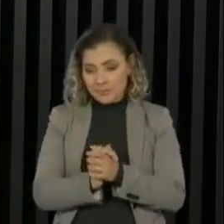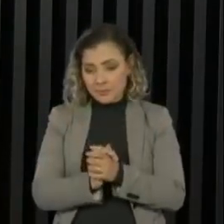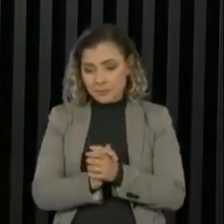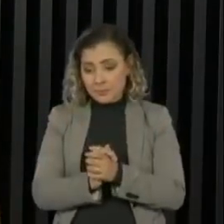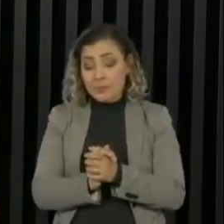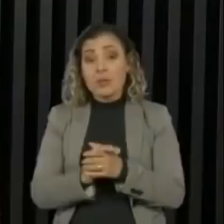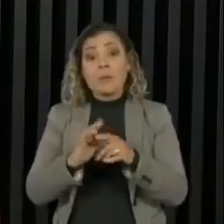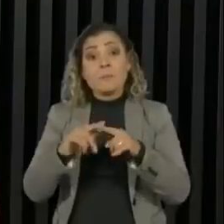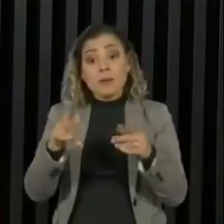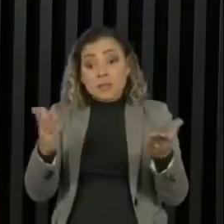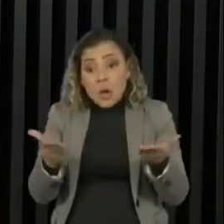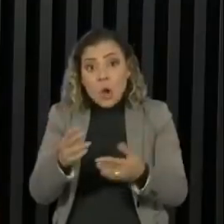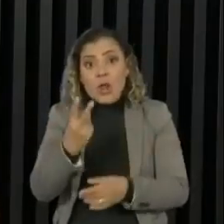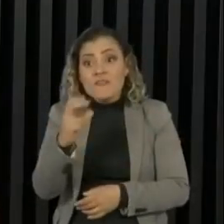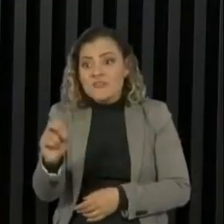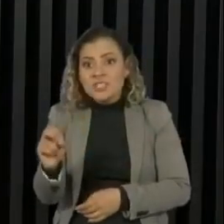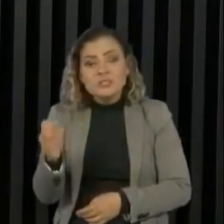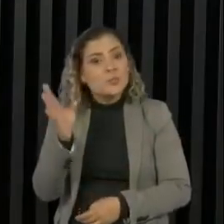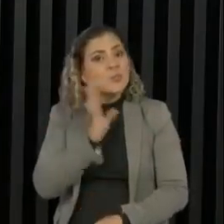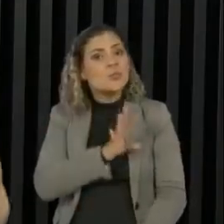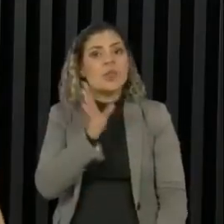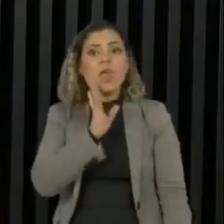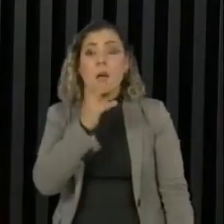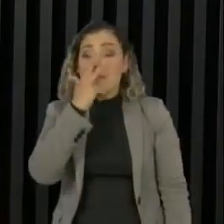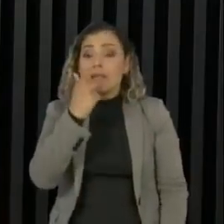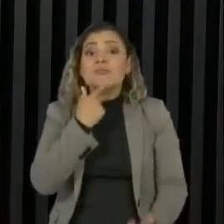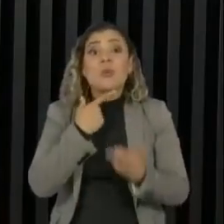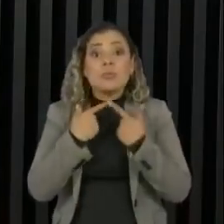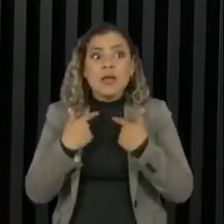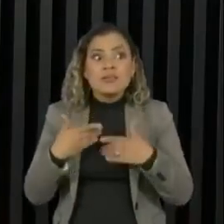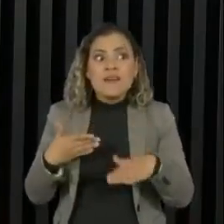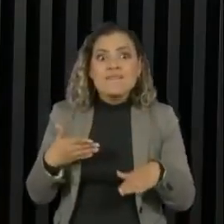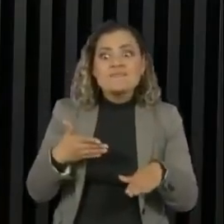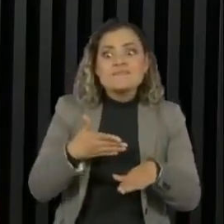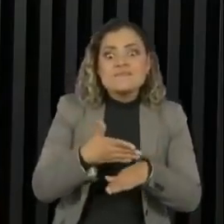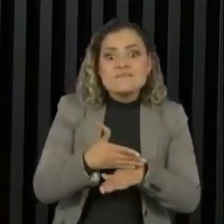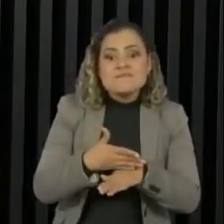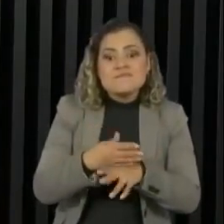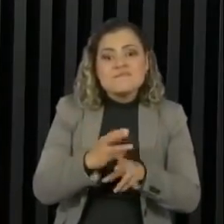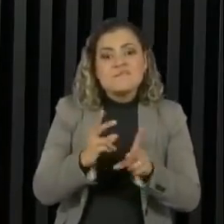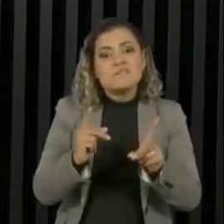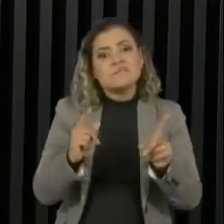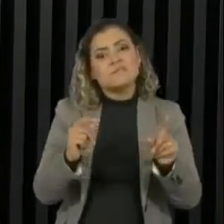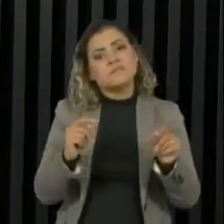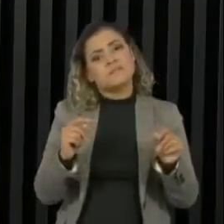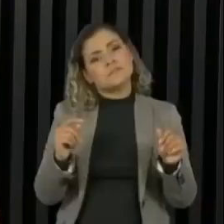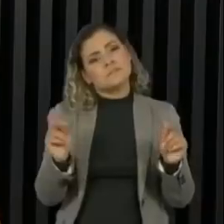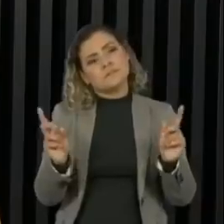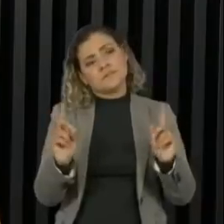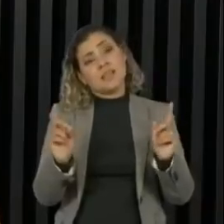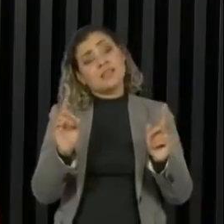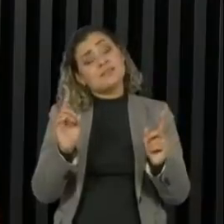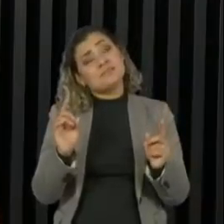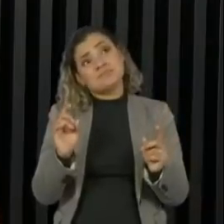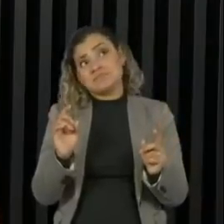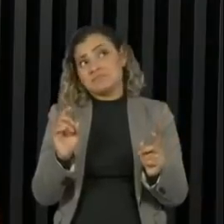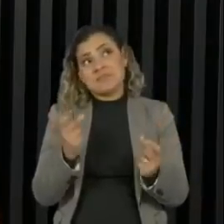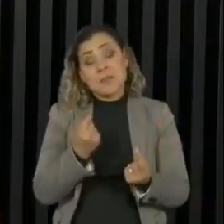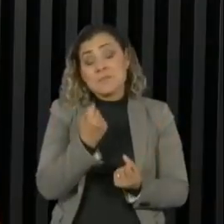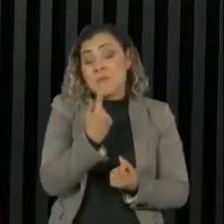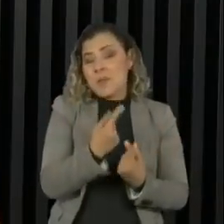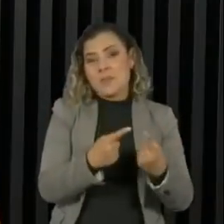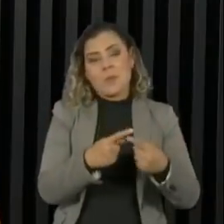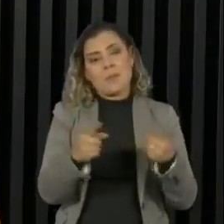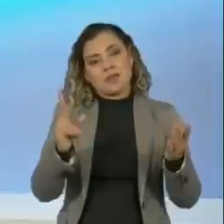Brother 20 tão legal, tão interessante assistir, que eu falei, me deu até vontade de estar lá. Mas isso era uma situação utópica. Não